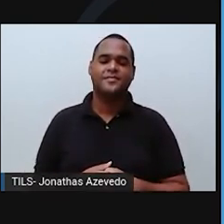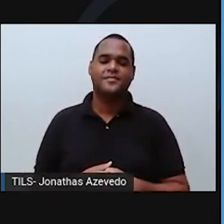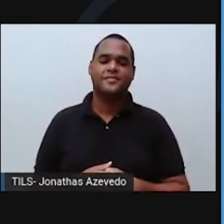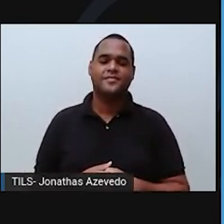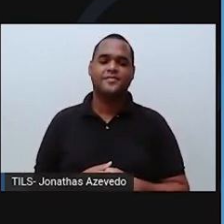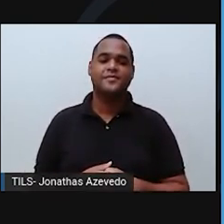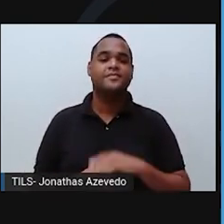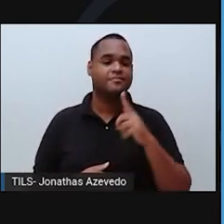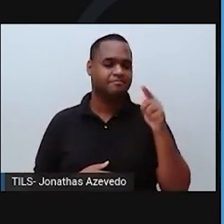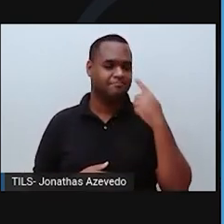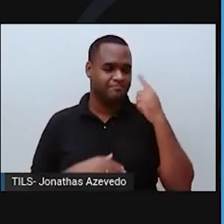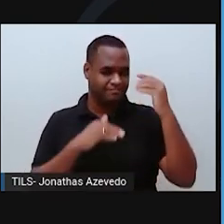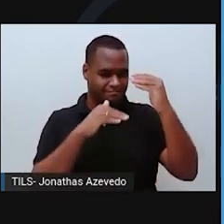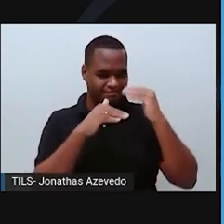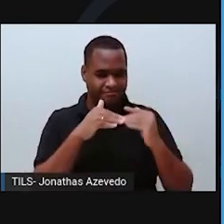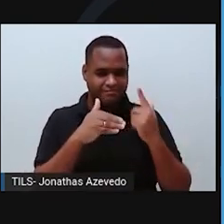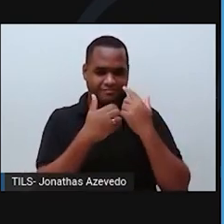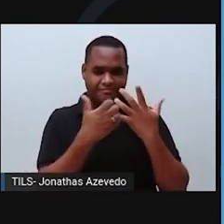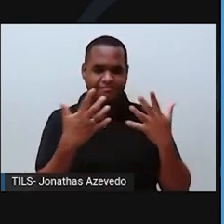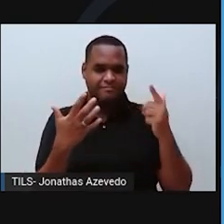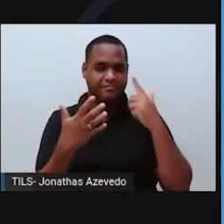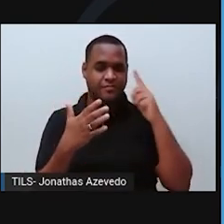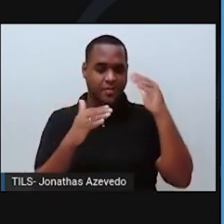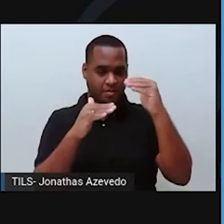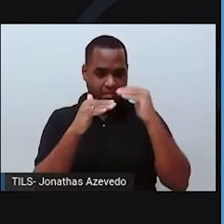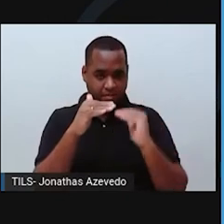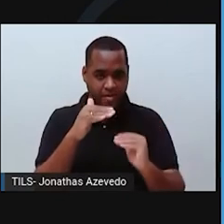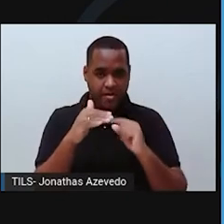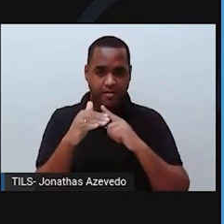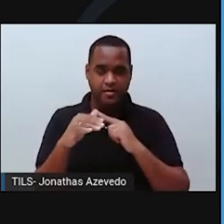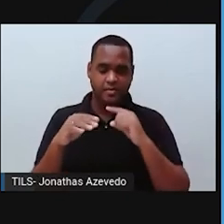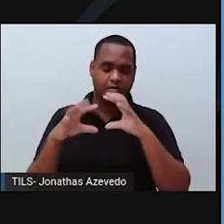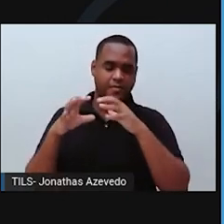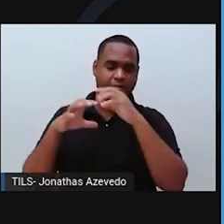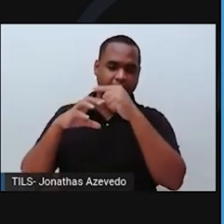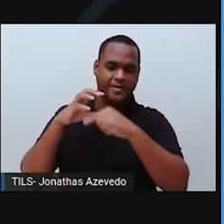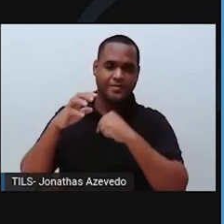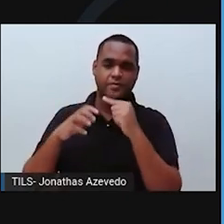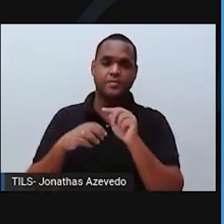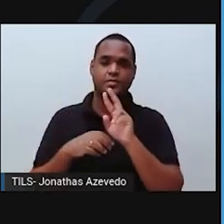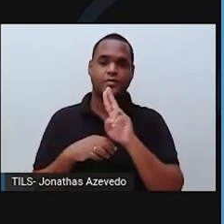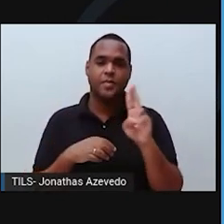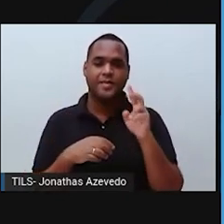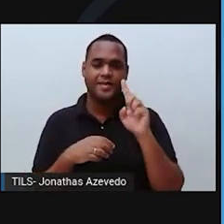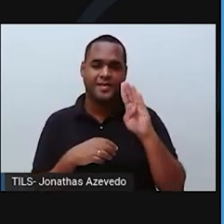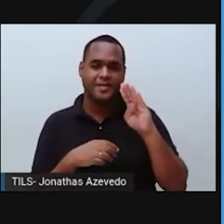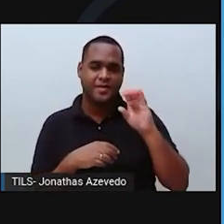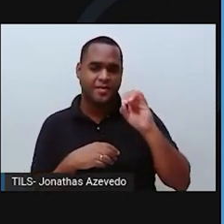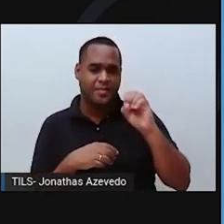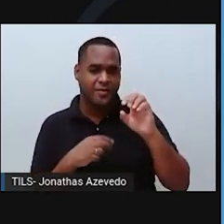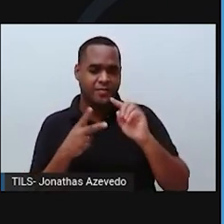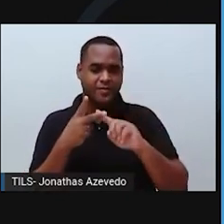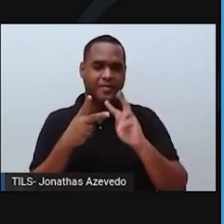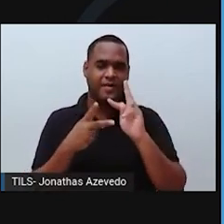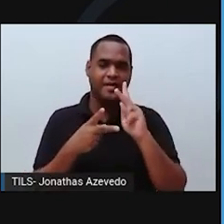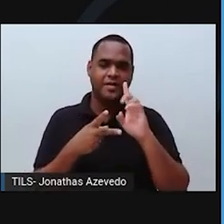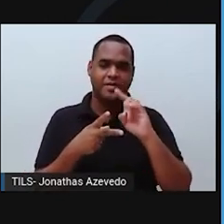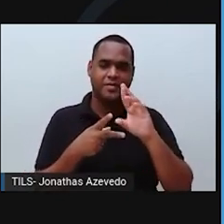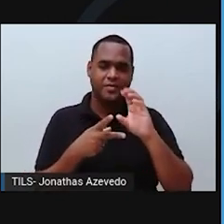Um pouco mais para baixo, na superfície da Terra, existem duas camadas diferentes, a biosfera e a hidrosfera.